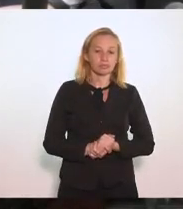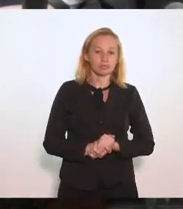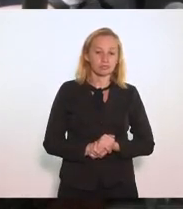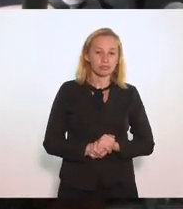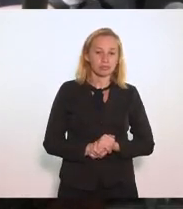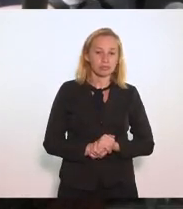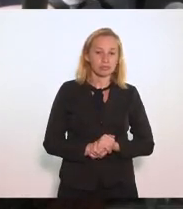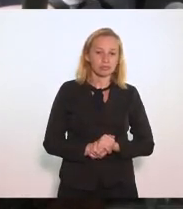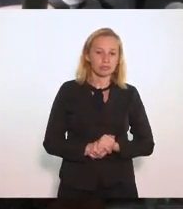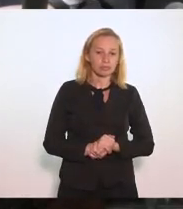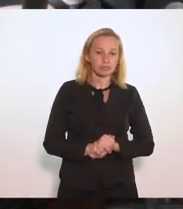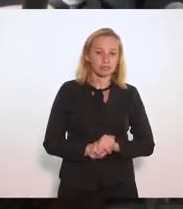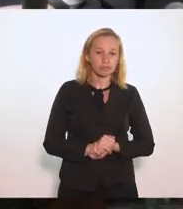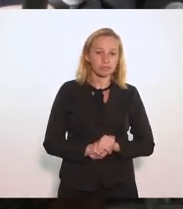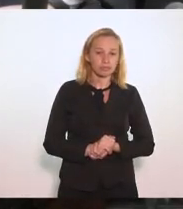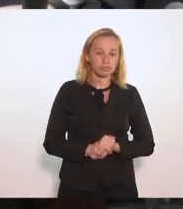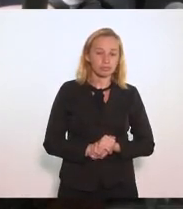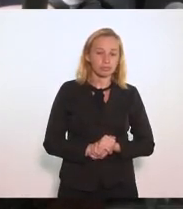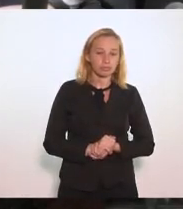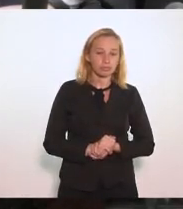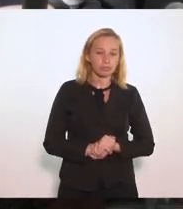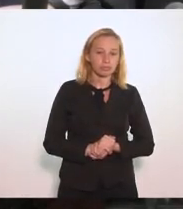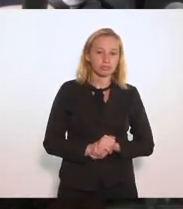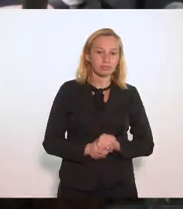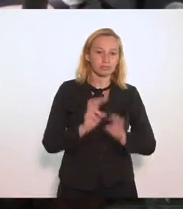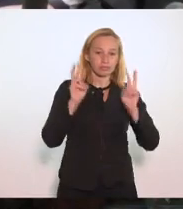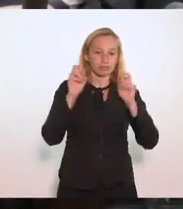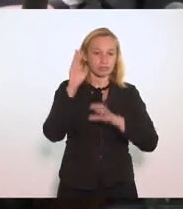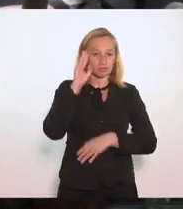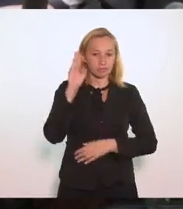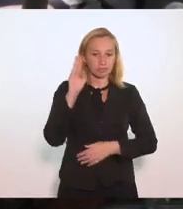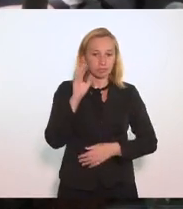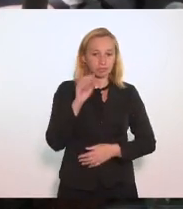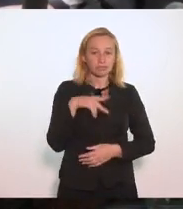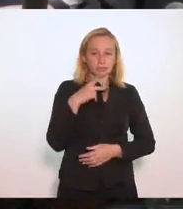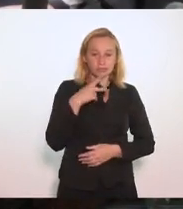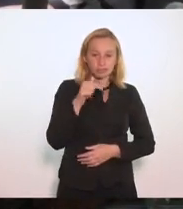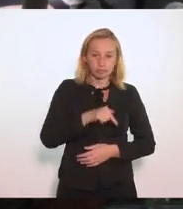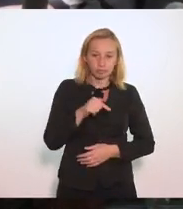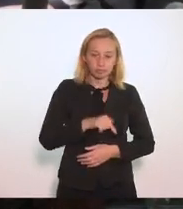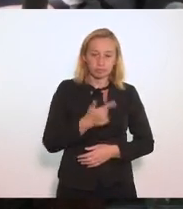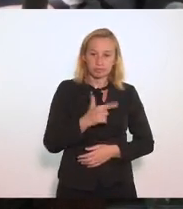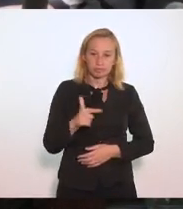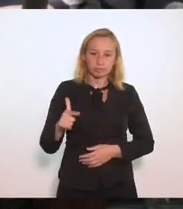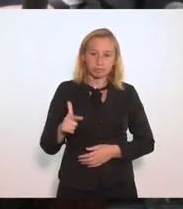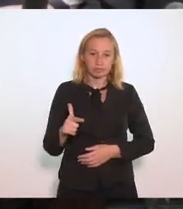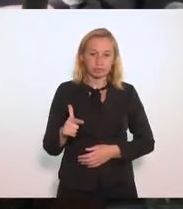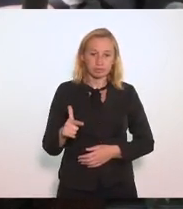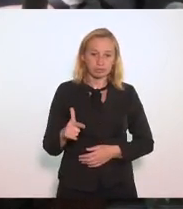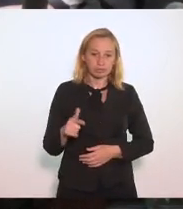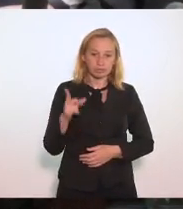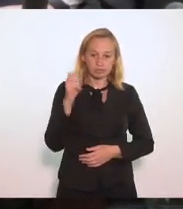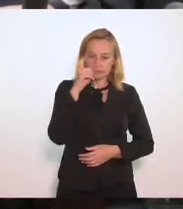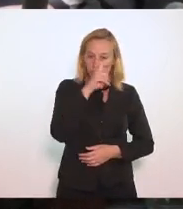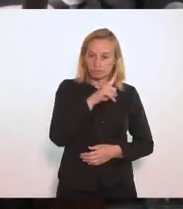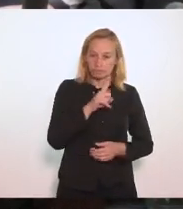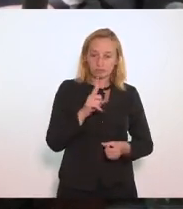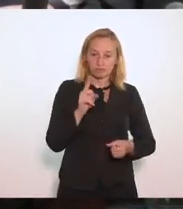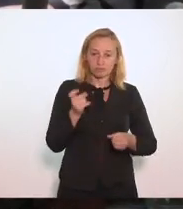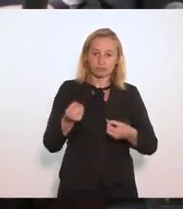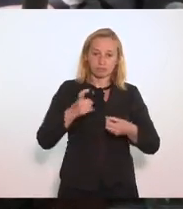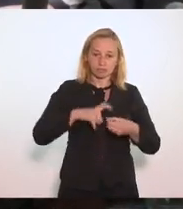Deram destaque A O que eu disse aqui Que não haveria Nenhuma dificuldade Em recuar